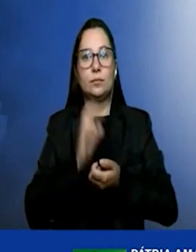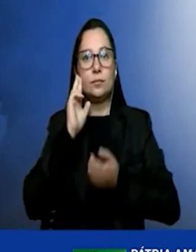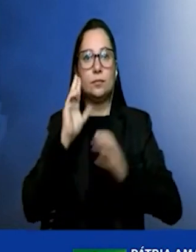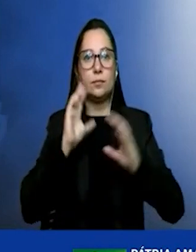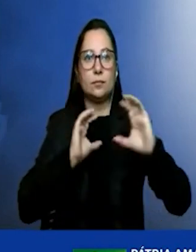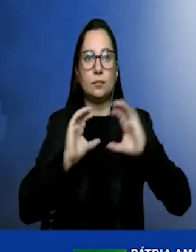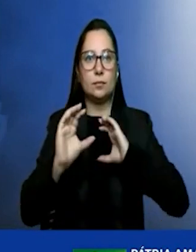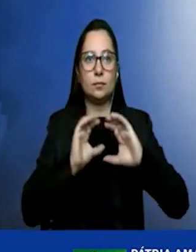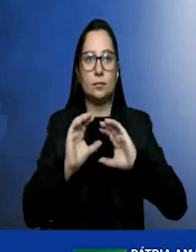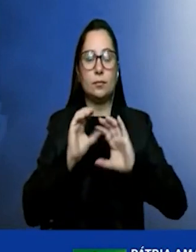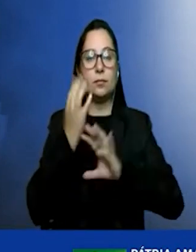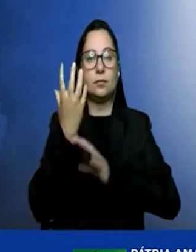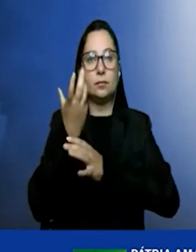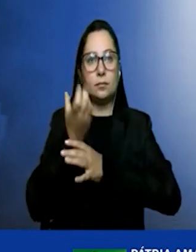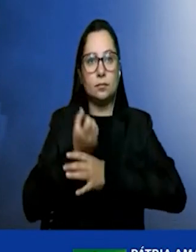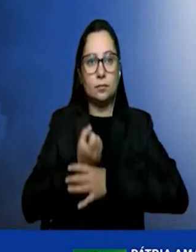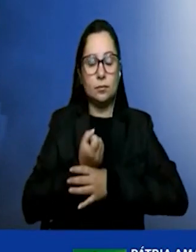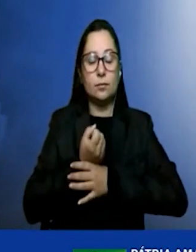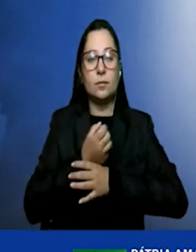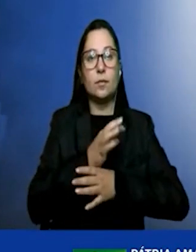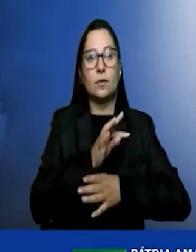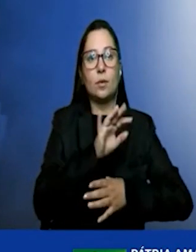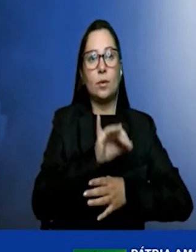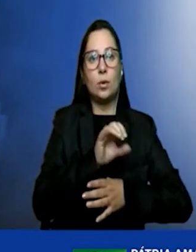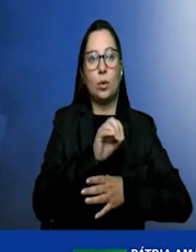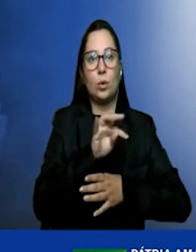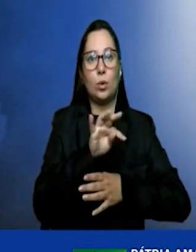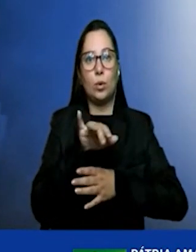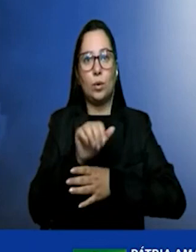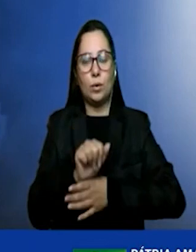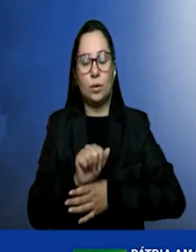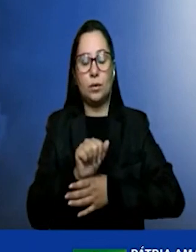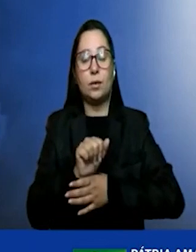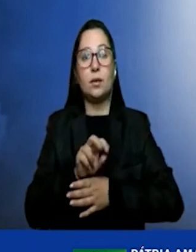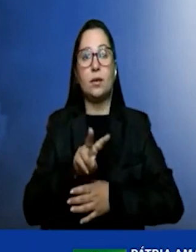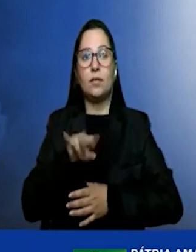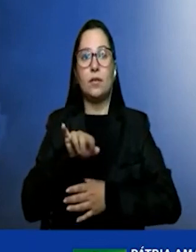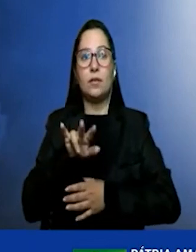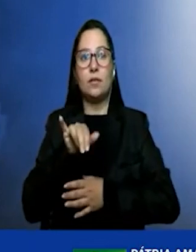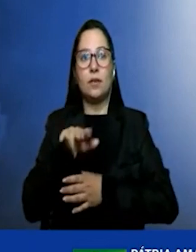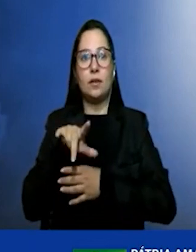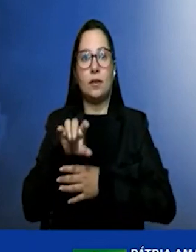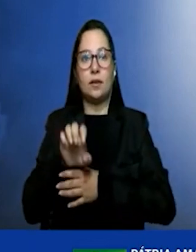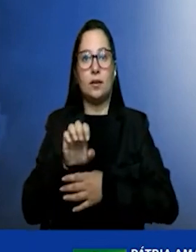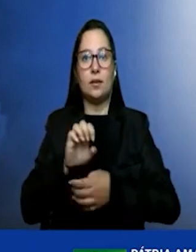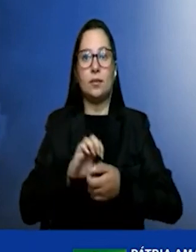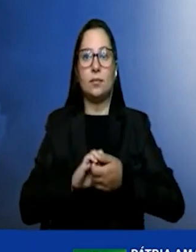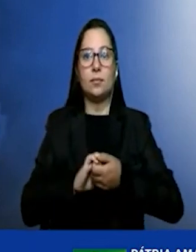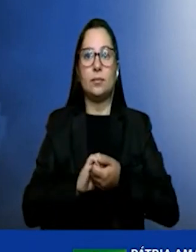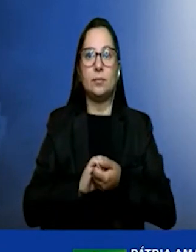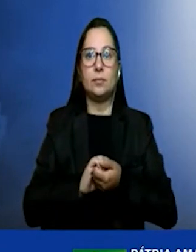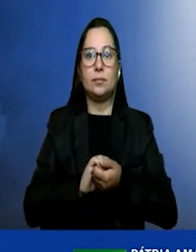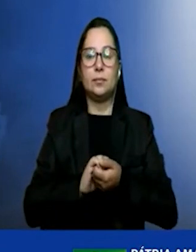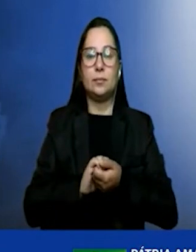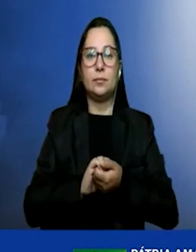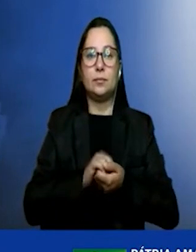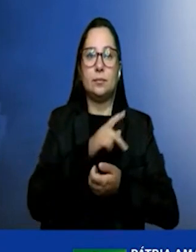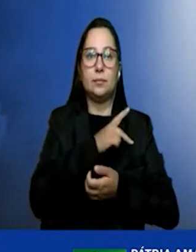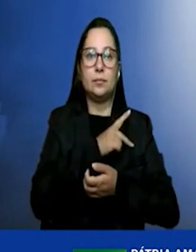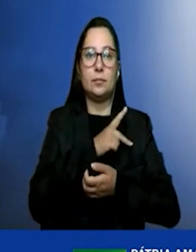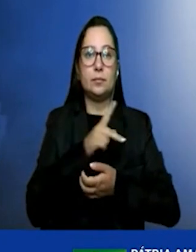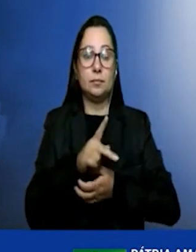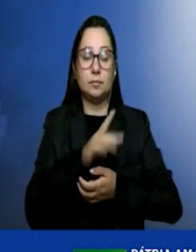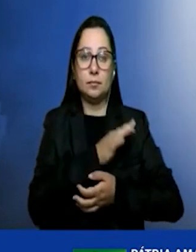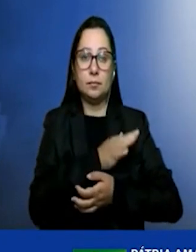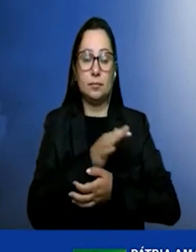Sustentabilidade da Toyota América Latina e Caribe, Viviane Mansi. E o Presidente da Federação das Indústrias do